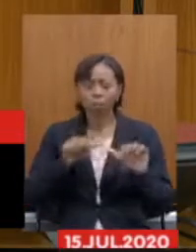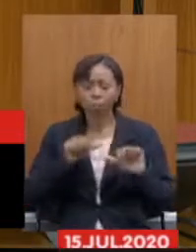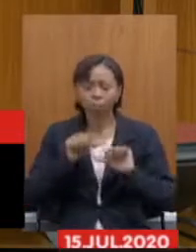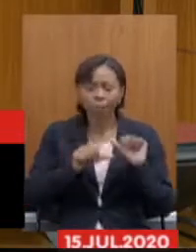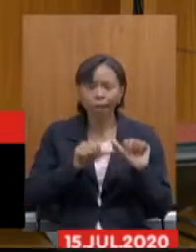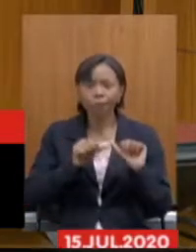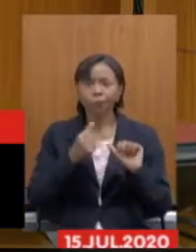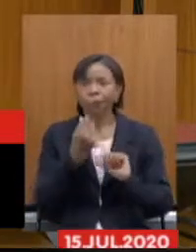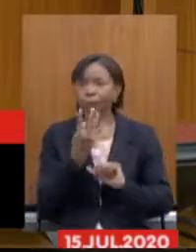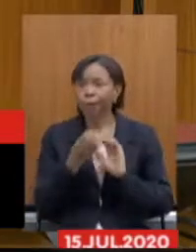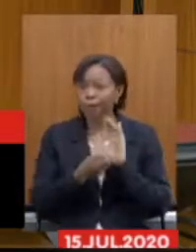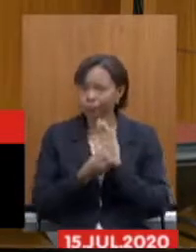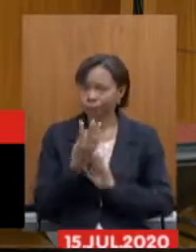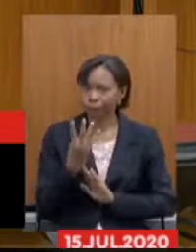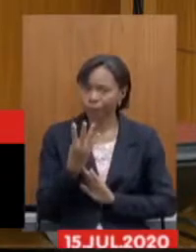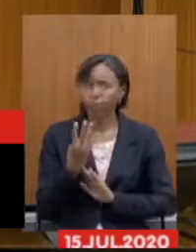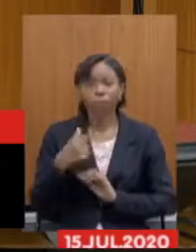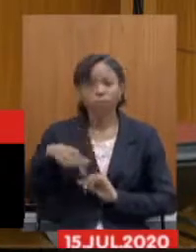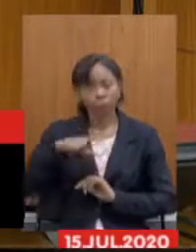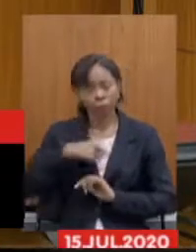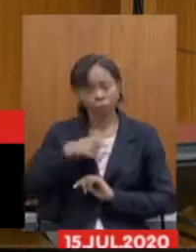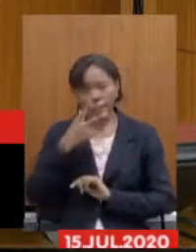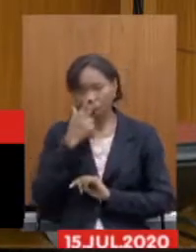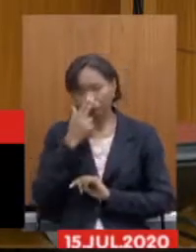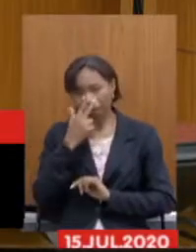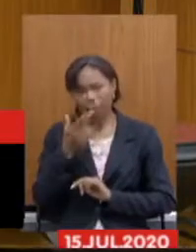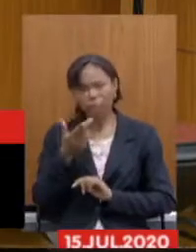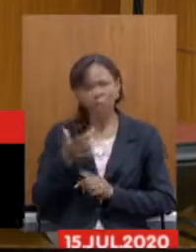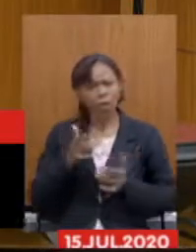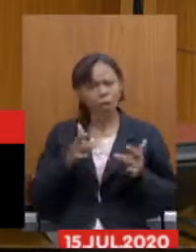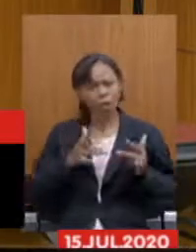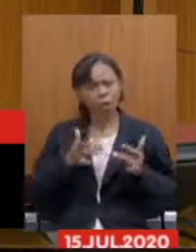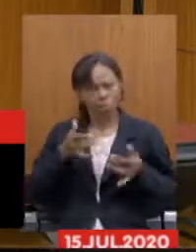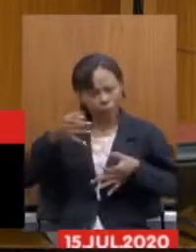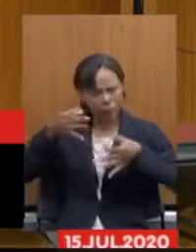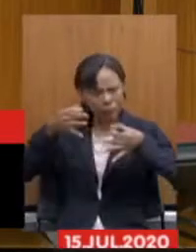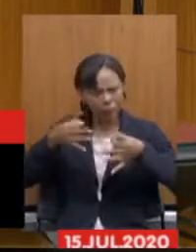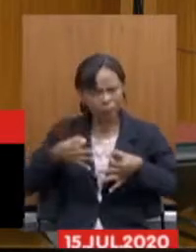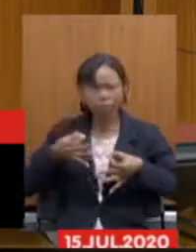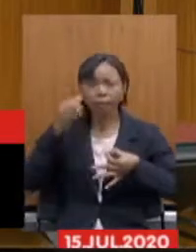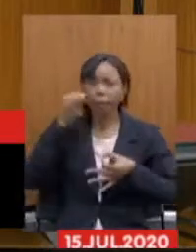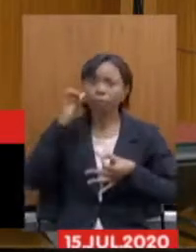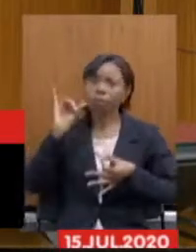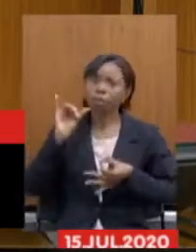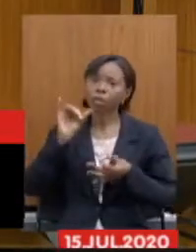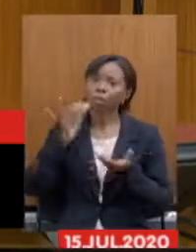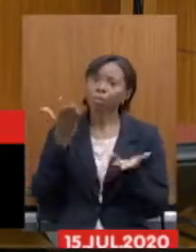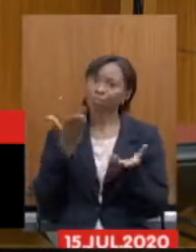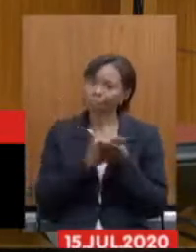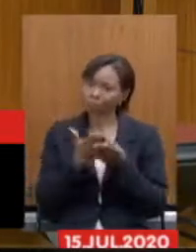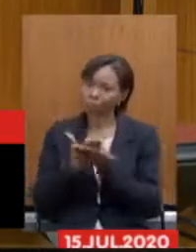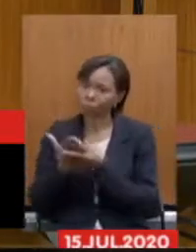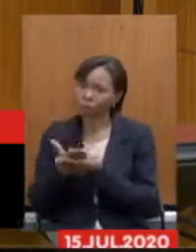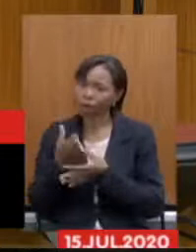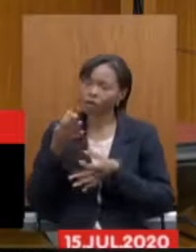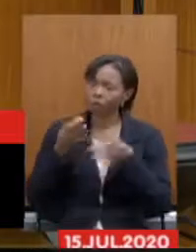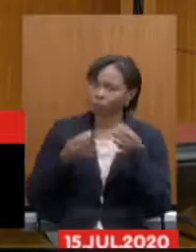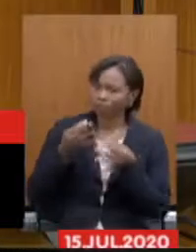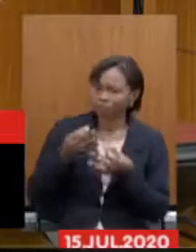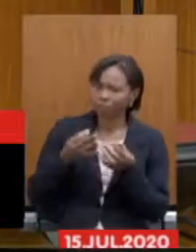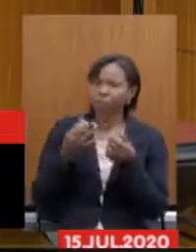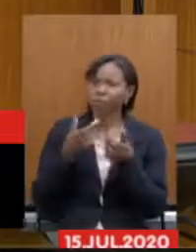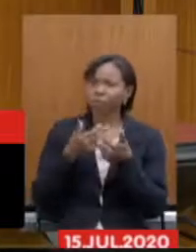e, a nós nos parece que é um modelo que traz justiça, evita qualquer questionamento judicial, qualquer discussão sobre enriquecimento